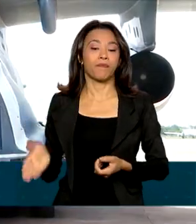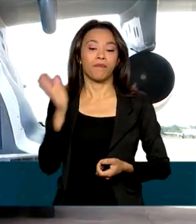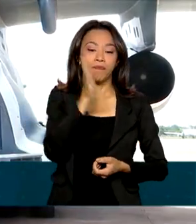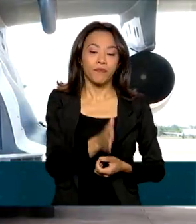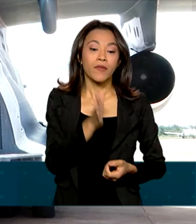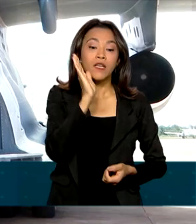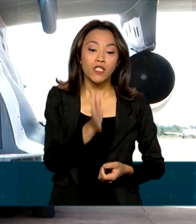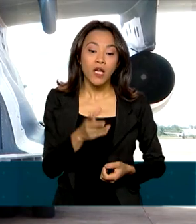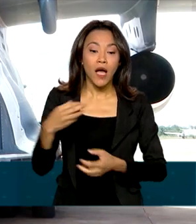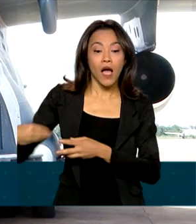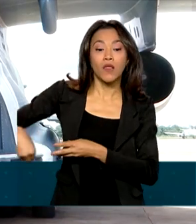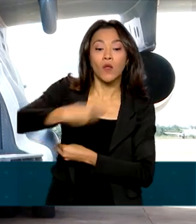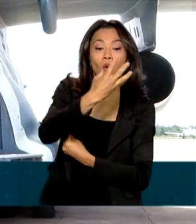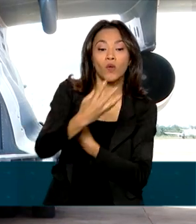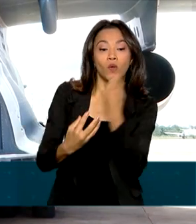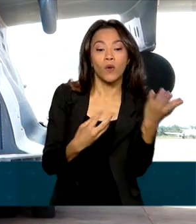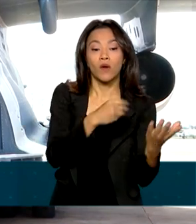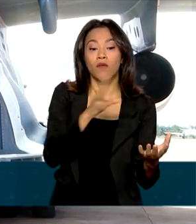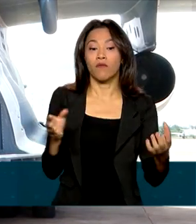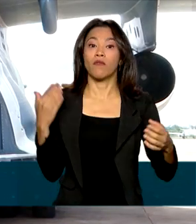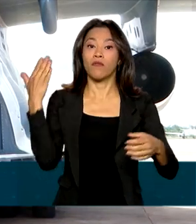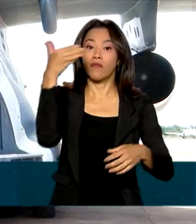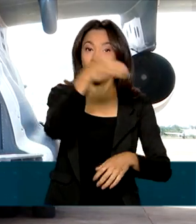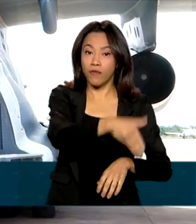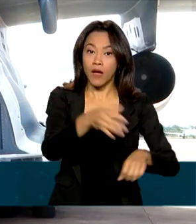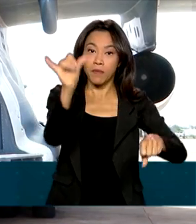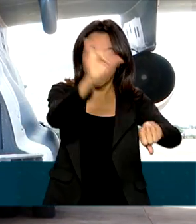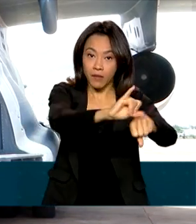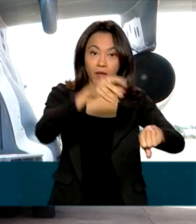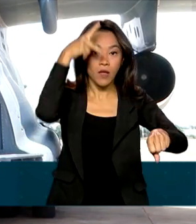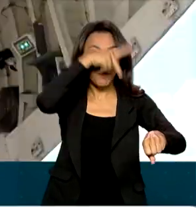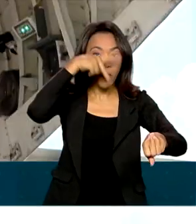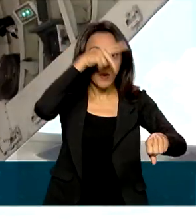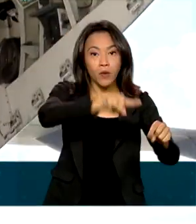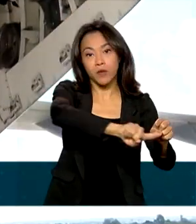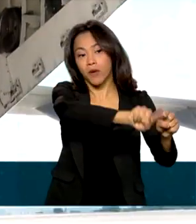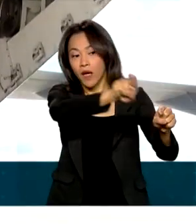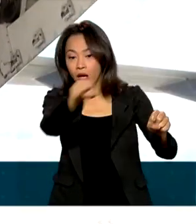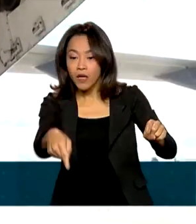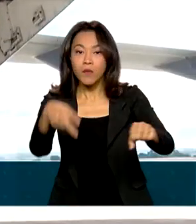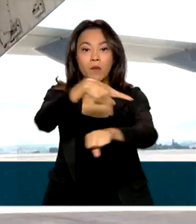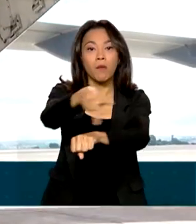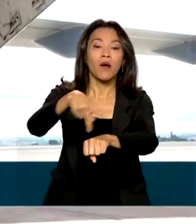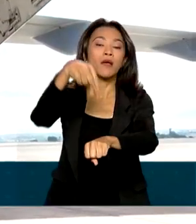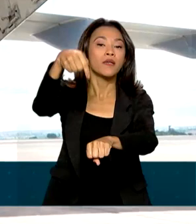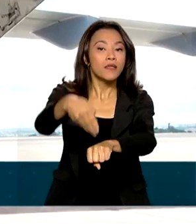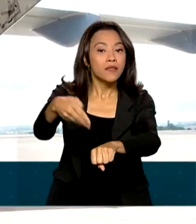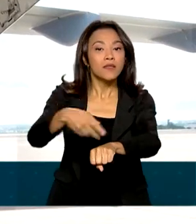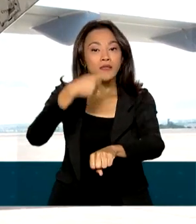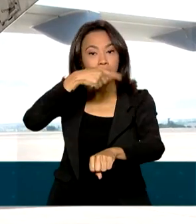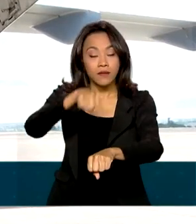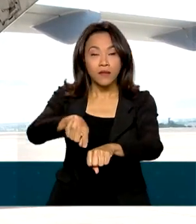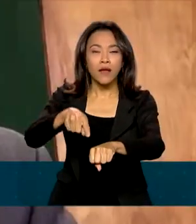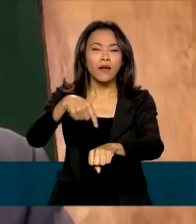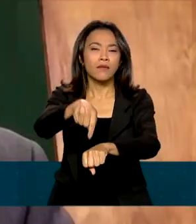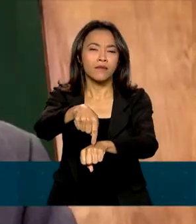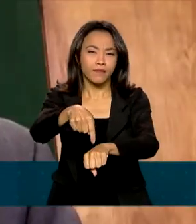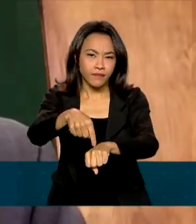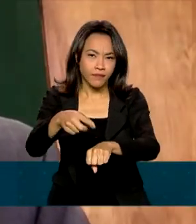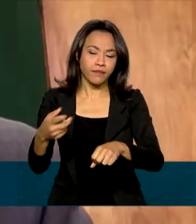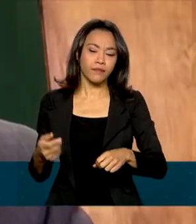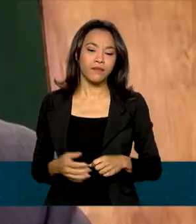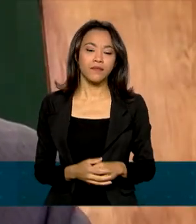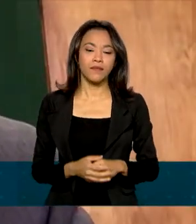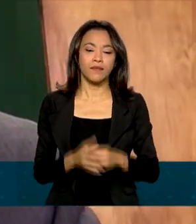doação brasileira seguirá da capital polonesa para seu destino final, na Ucrânia, com a ajuda da Embaixada do Brasil, em Varsóvia. As